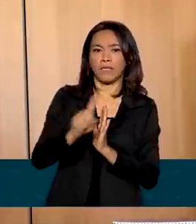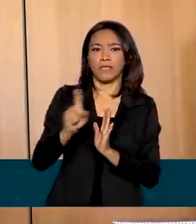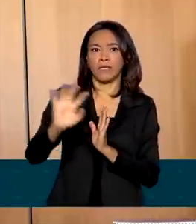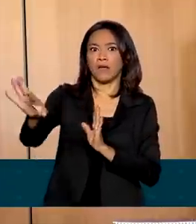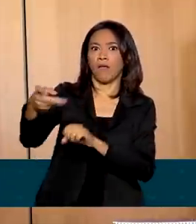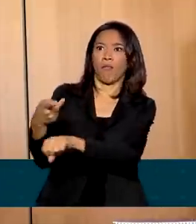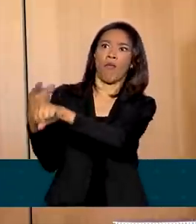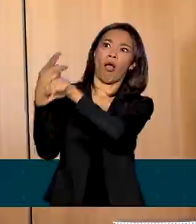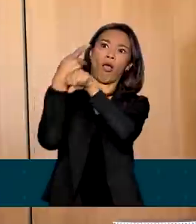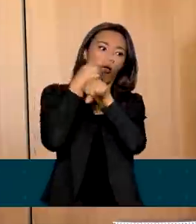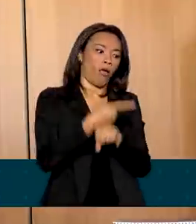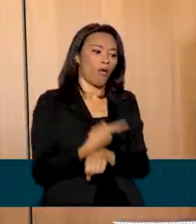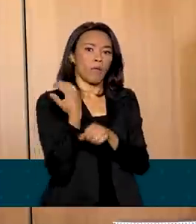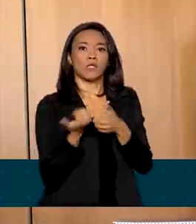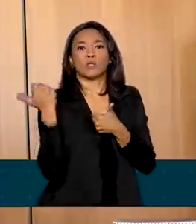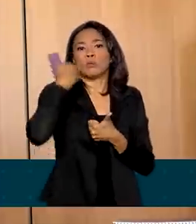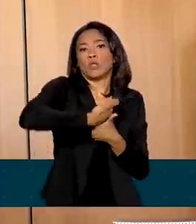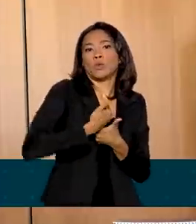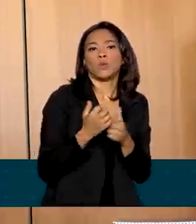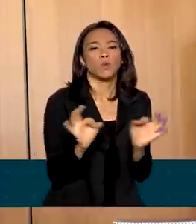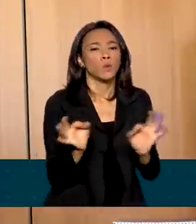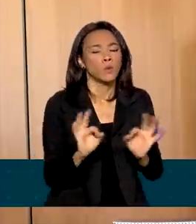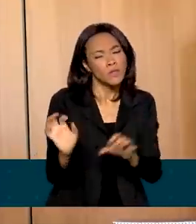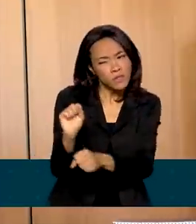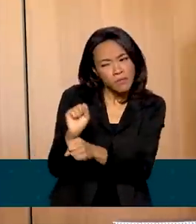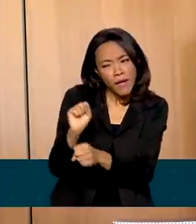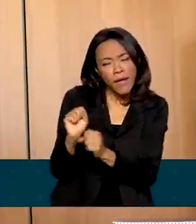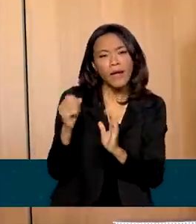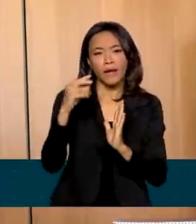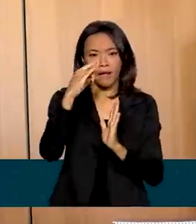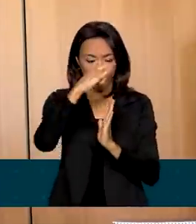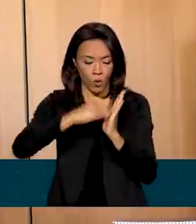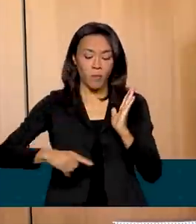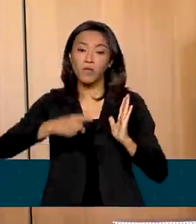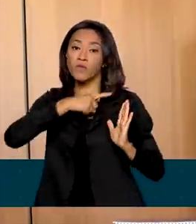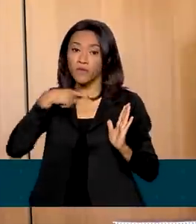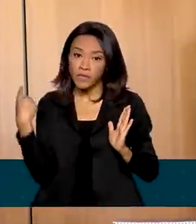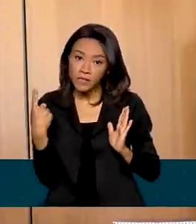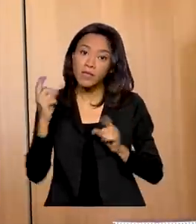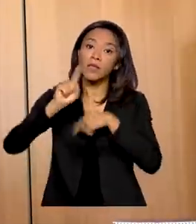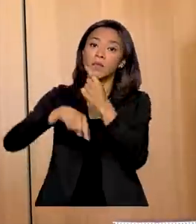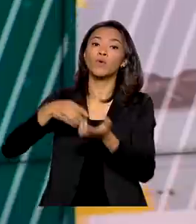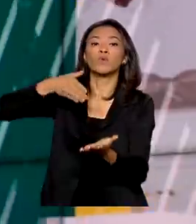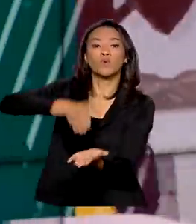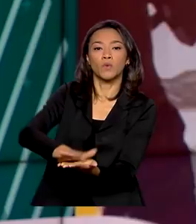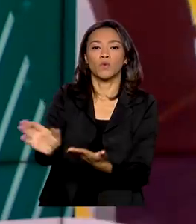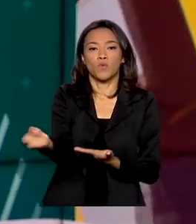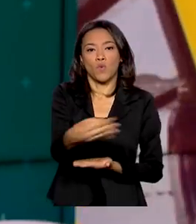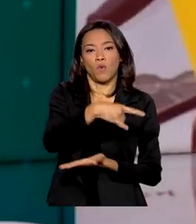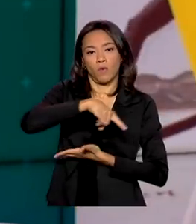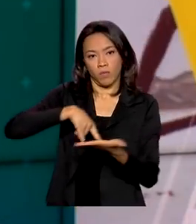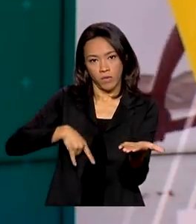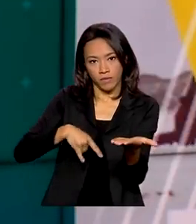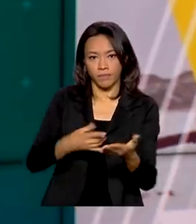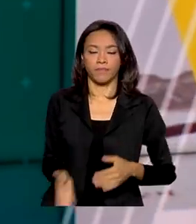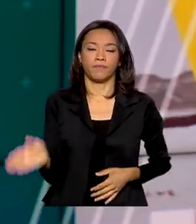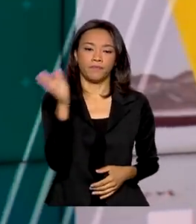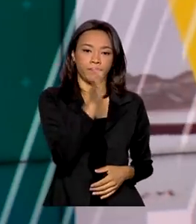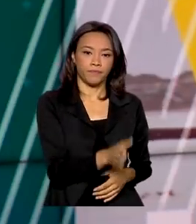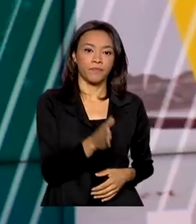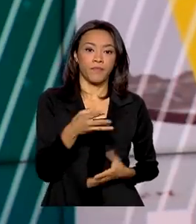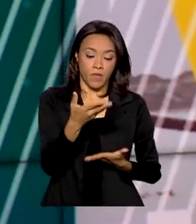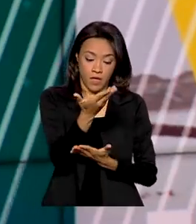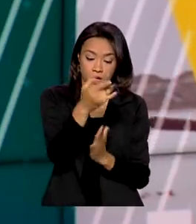procurar para substituir a DAP. Espere ela vencer e será emitido um novo documento. Com o envio ao